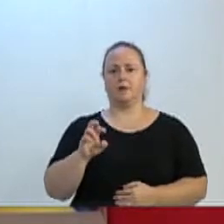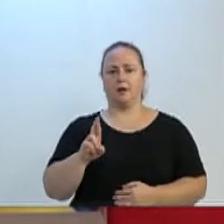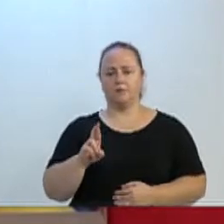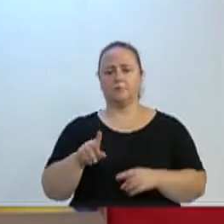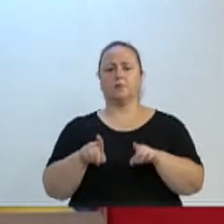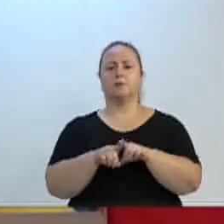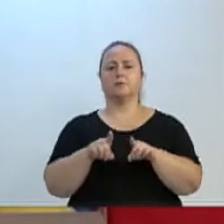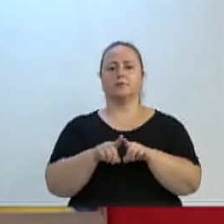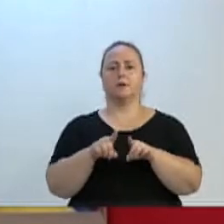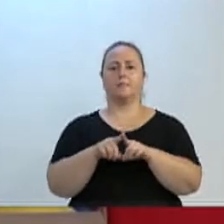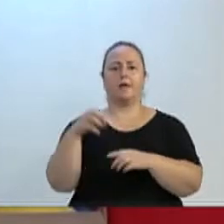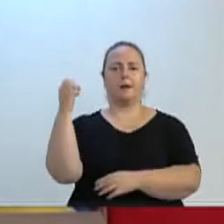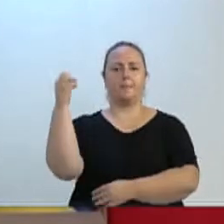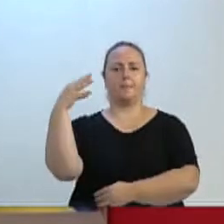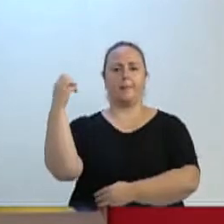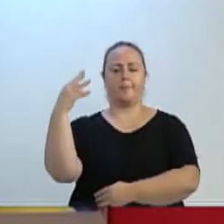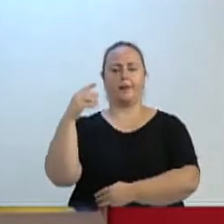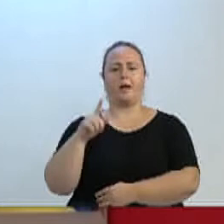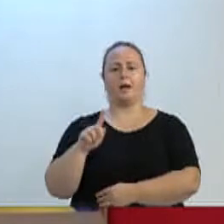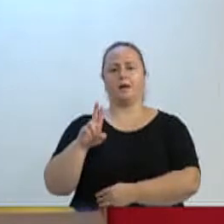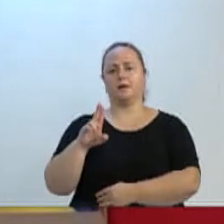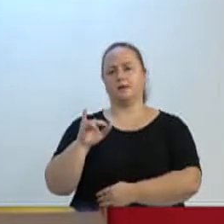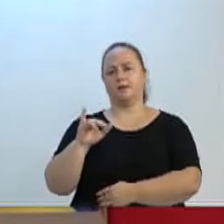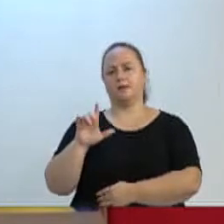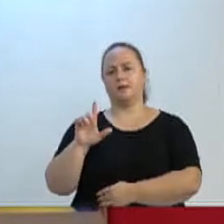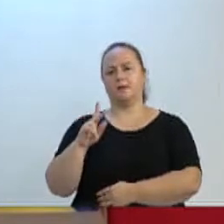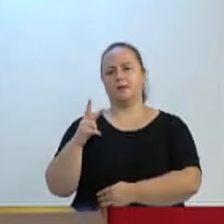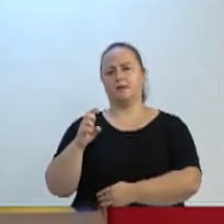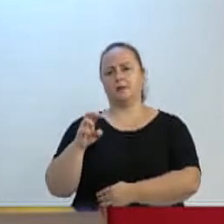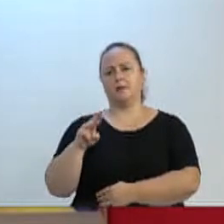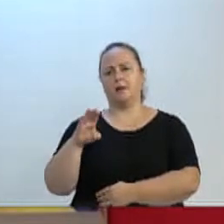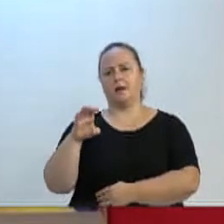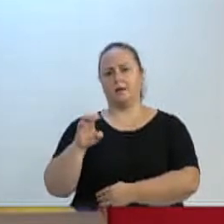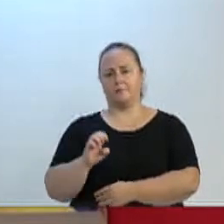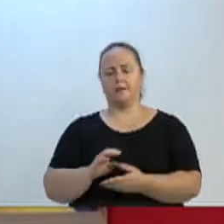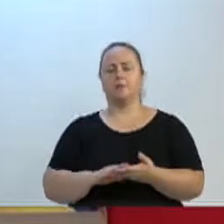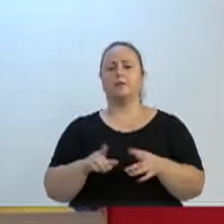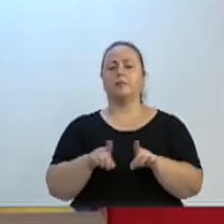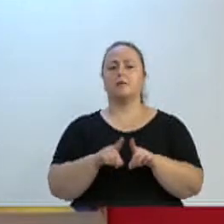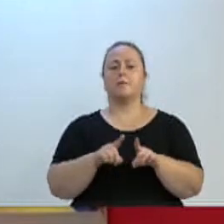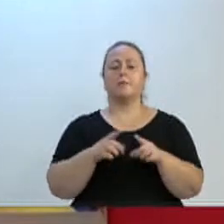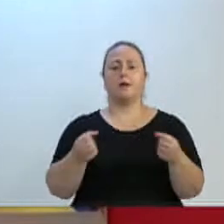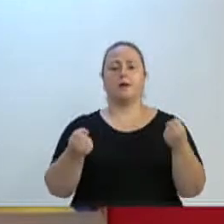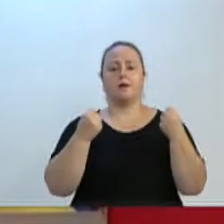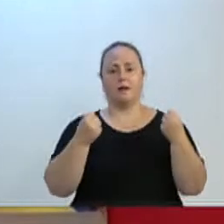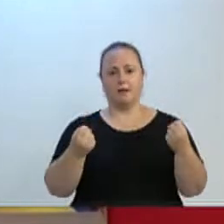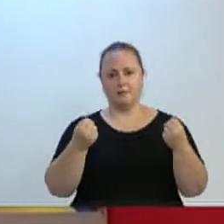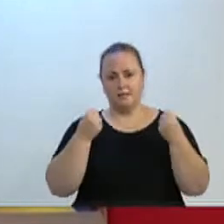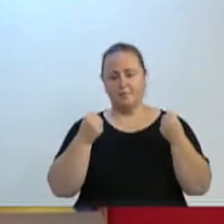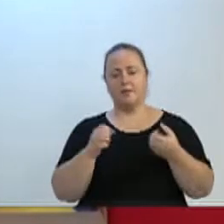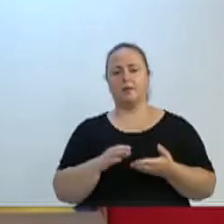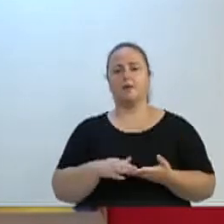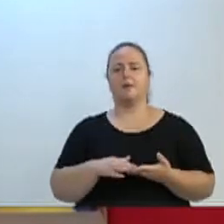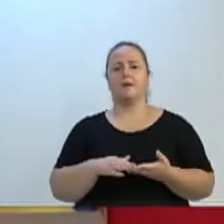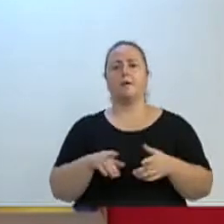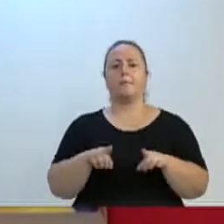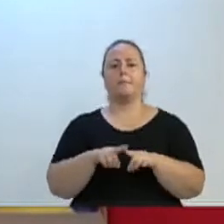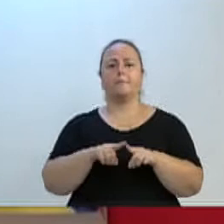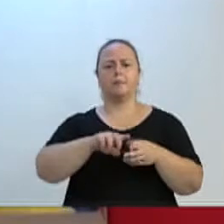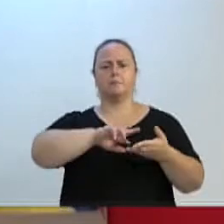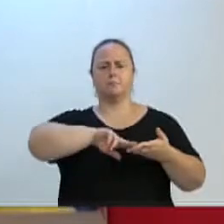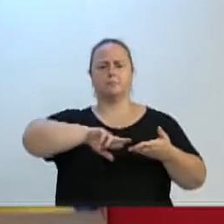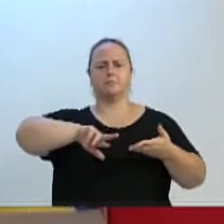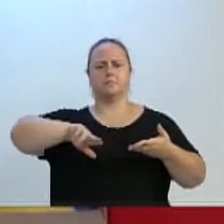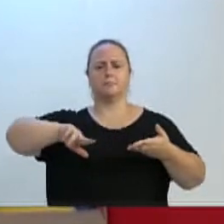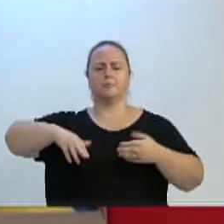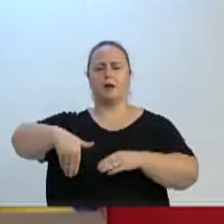eletrônica, na Guilherme Perner, podemos ser atendidos com algumas academias, também podemos ser atendidos com várias ruas